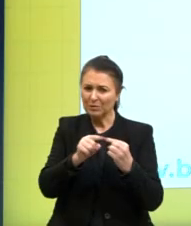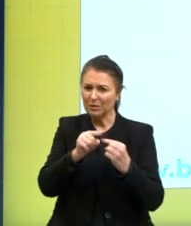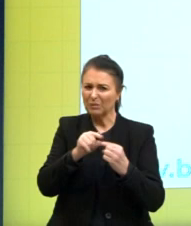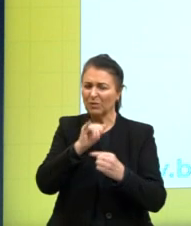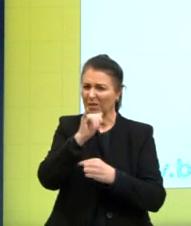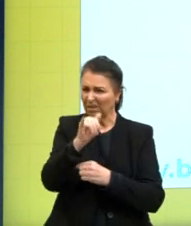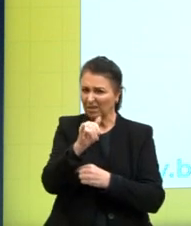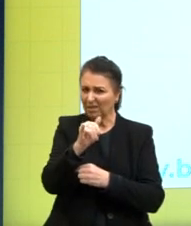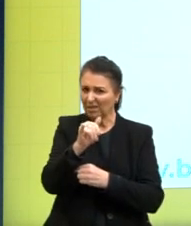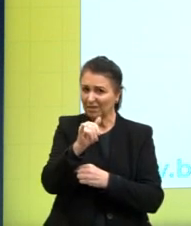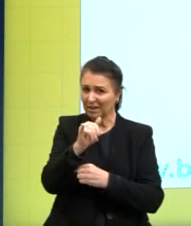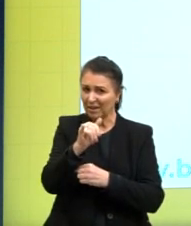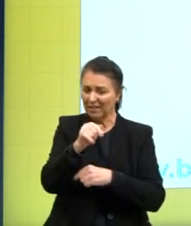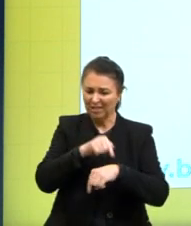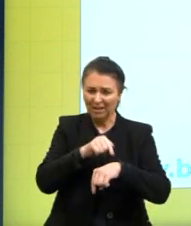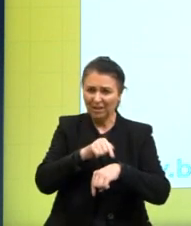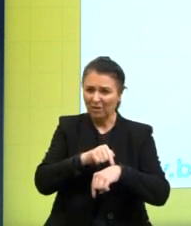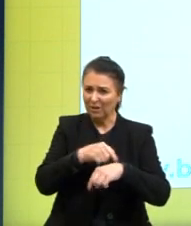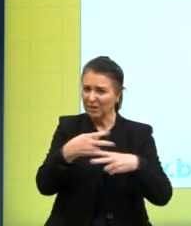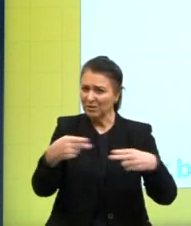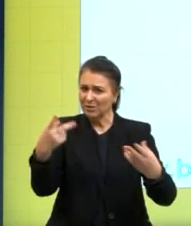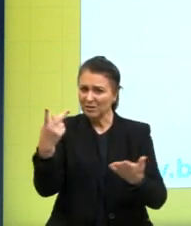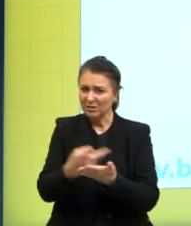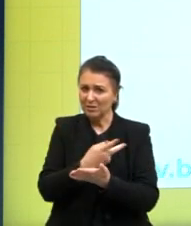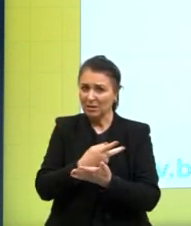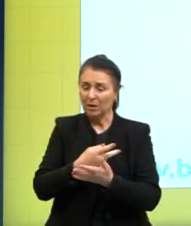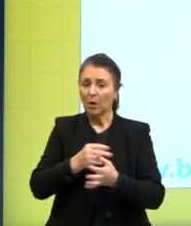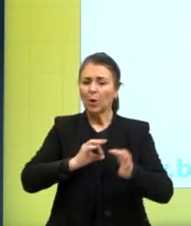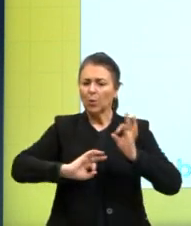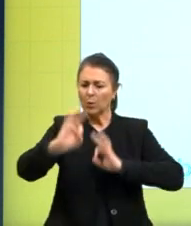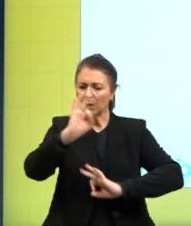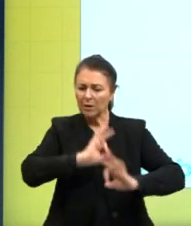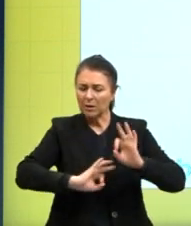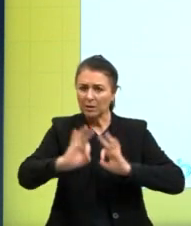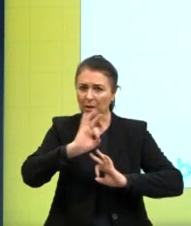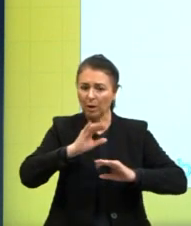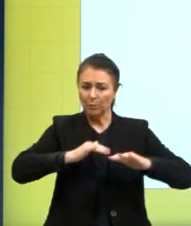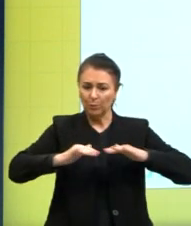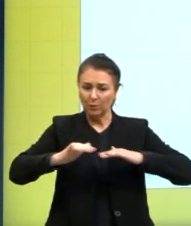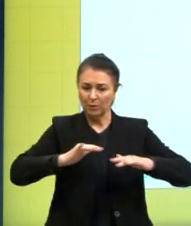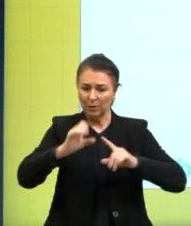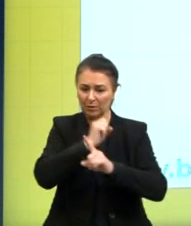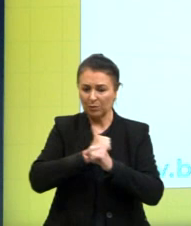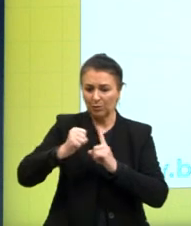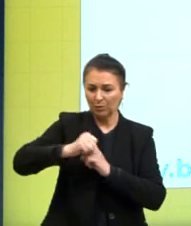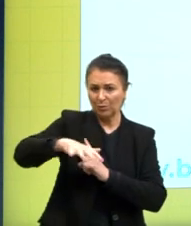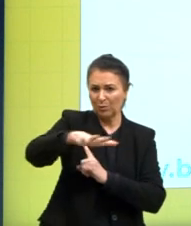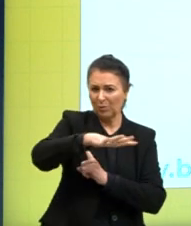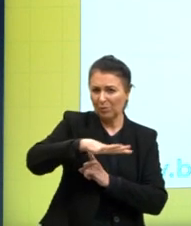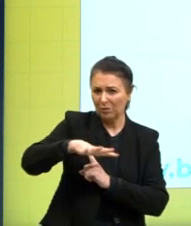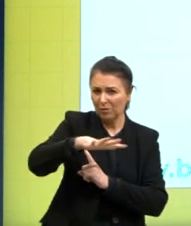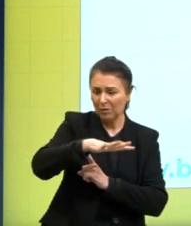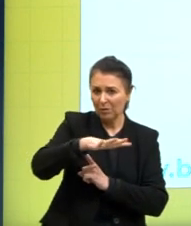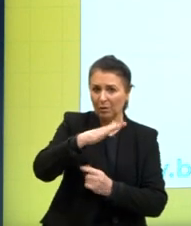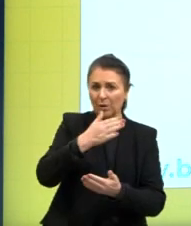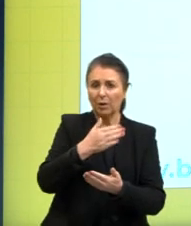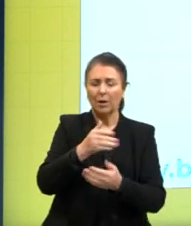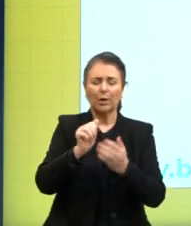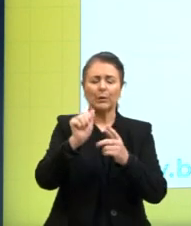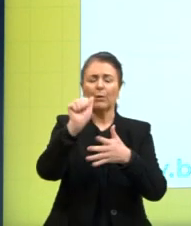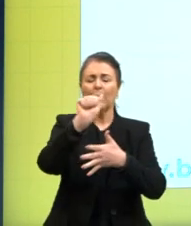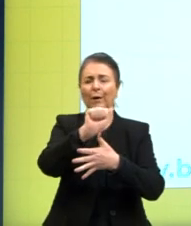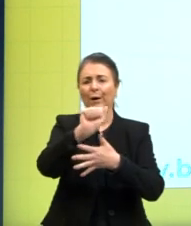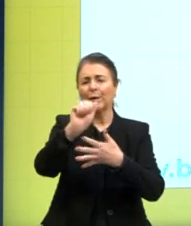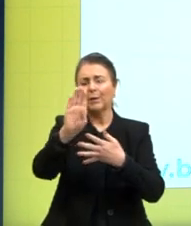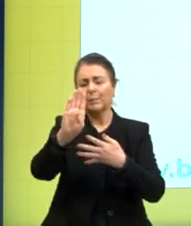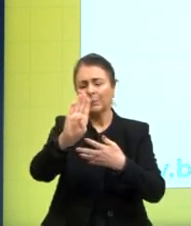não organizar movimentos sociais então se nós observarmos gente todas essas alternativas A, B,